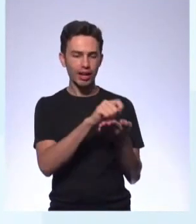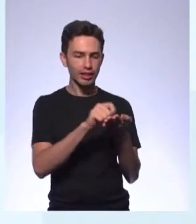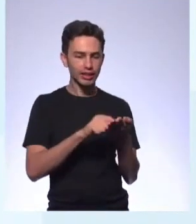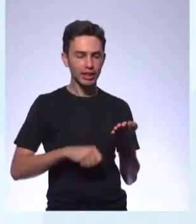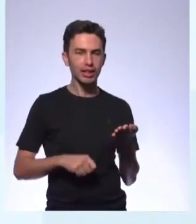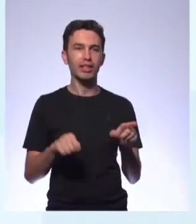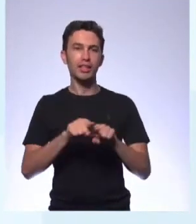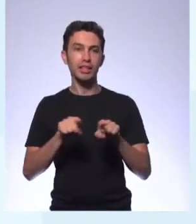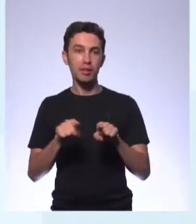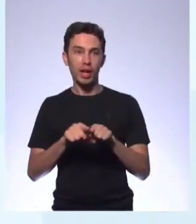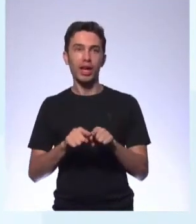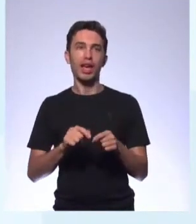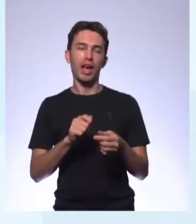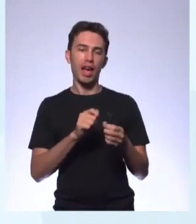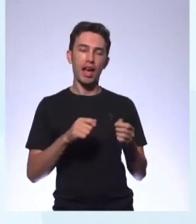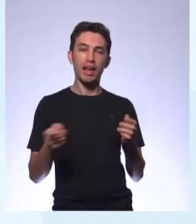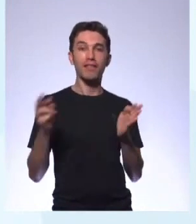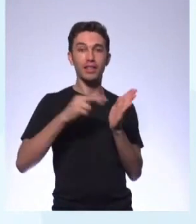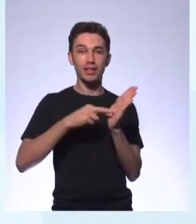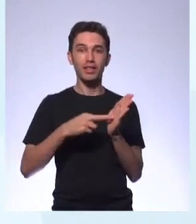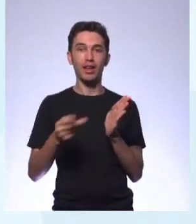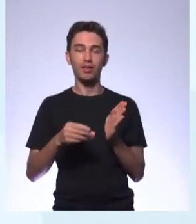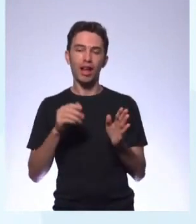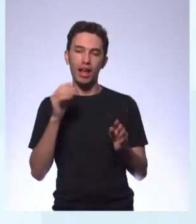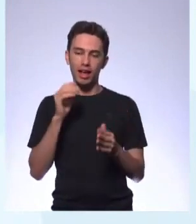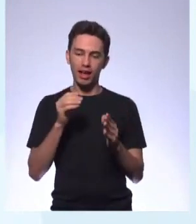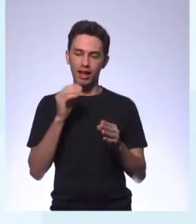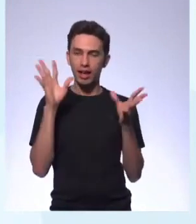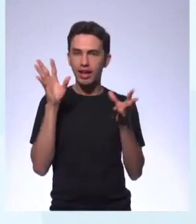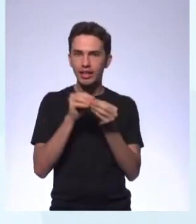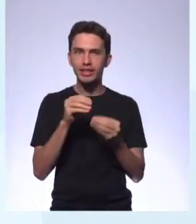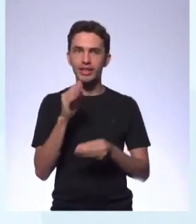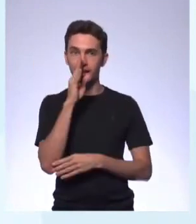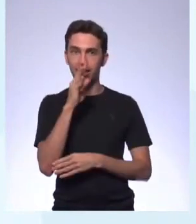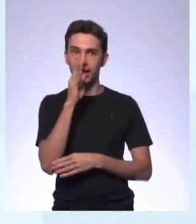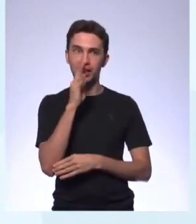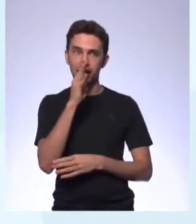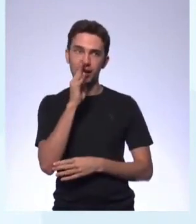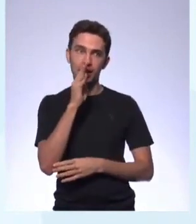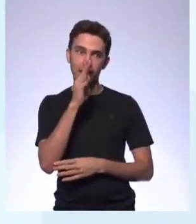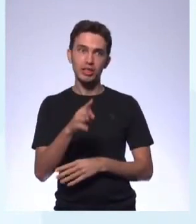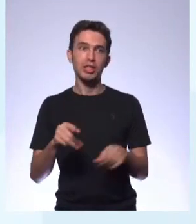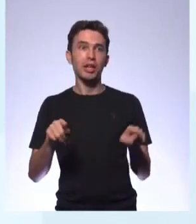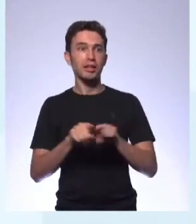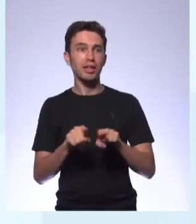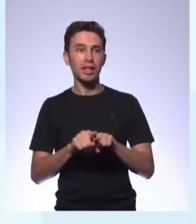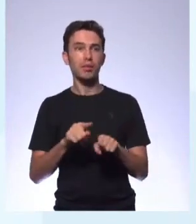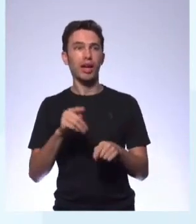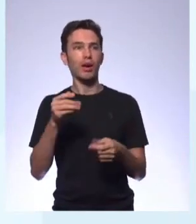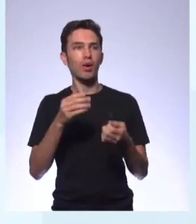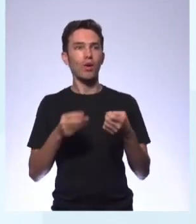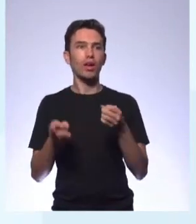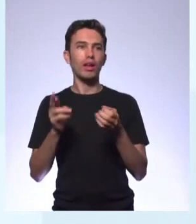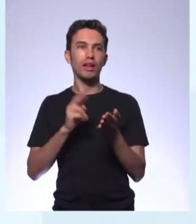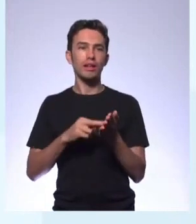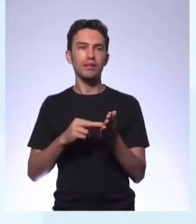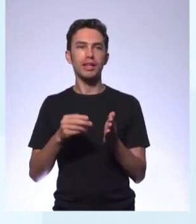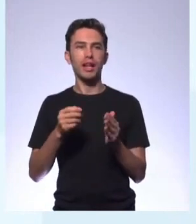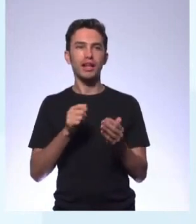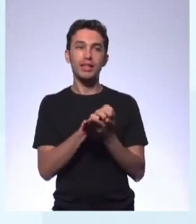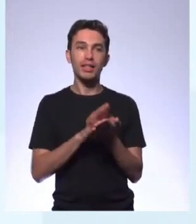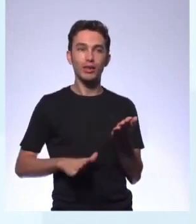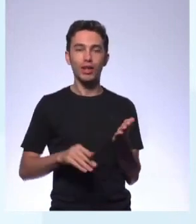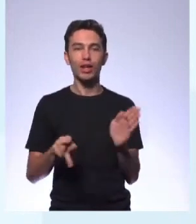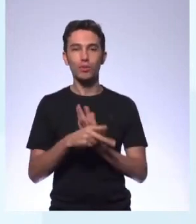resenha crítica a partir das atividades do caderno do aluno do terceiro bimestre. É a quarta aula de uma sequência de quatro aulas, né,